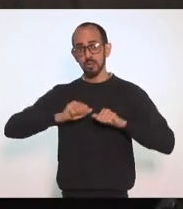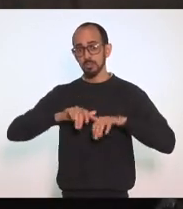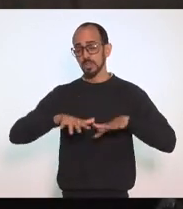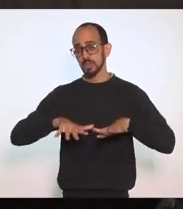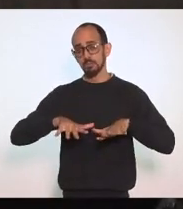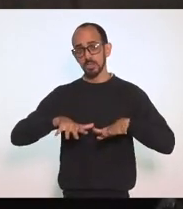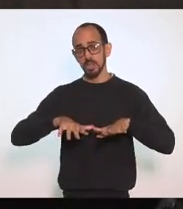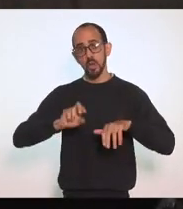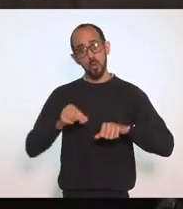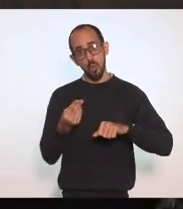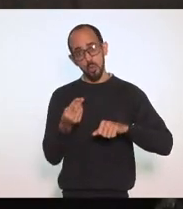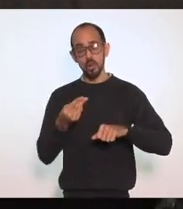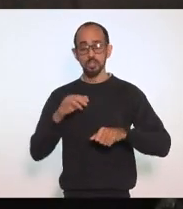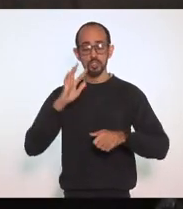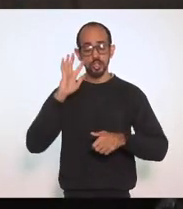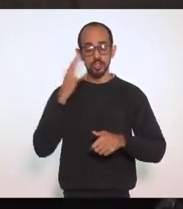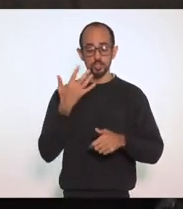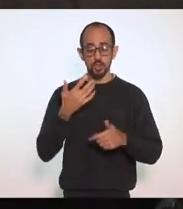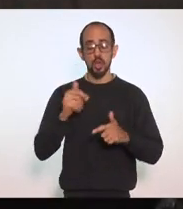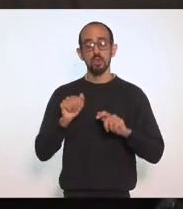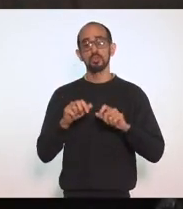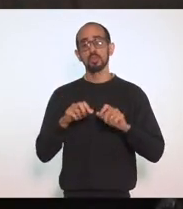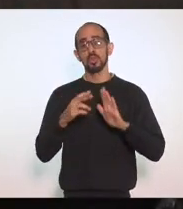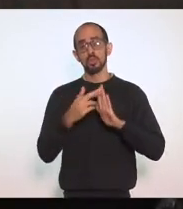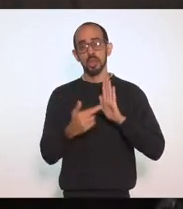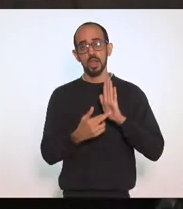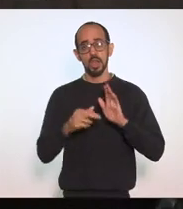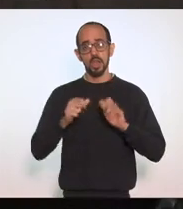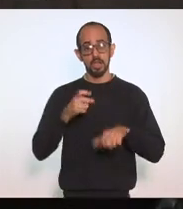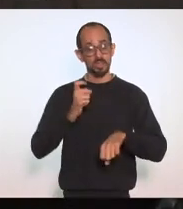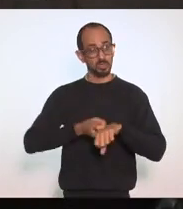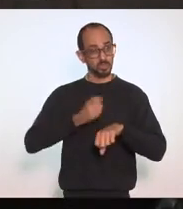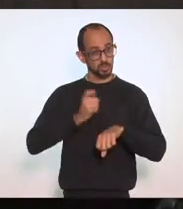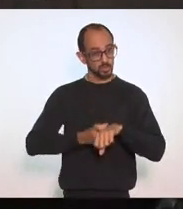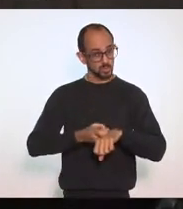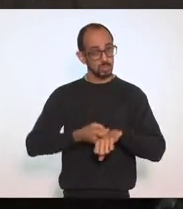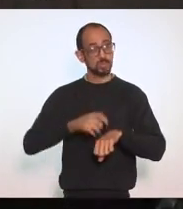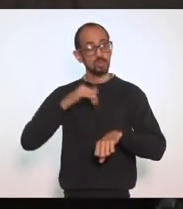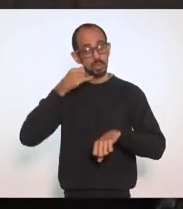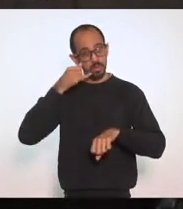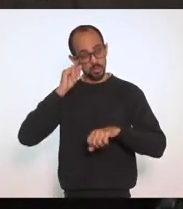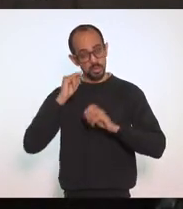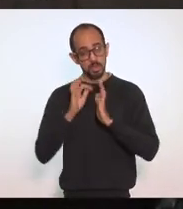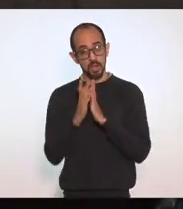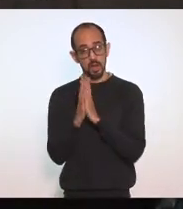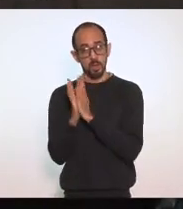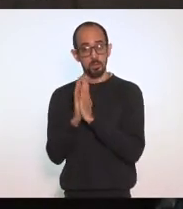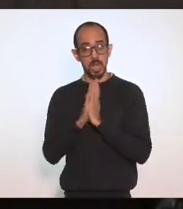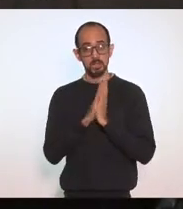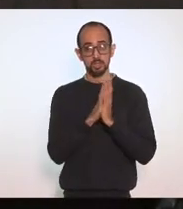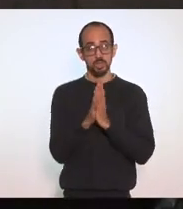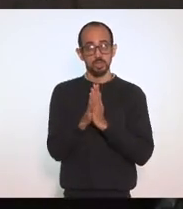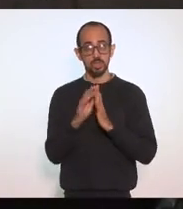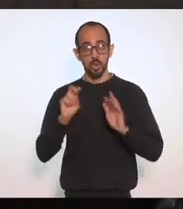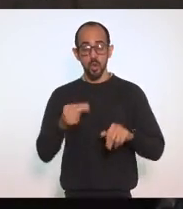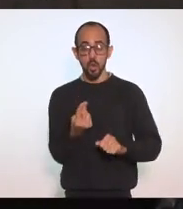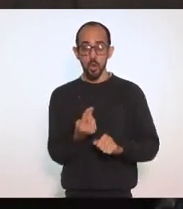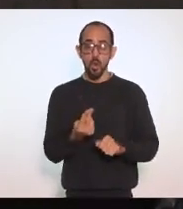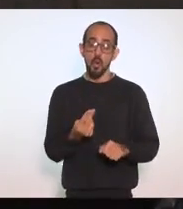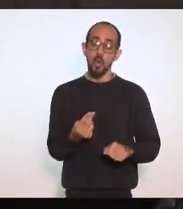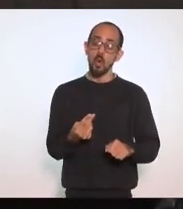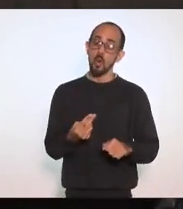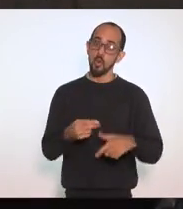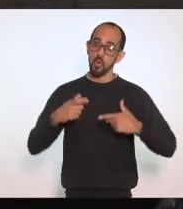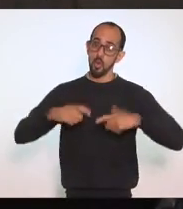Ou a gente Toma medidas Duras Drásticas E evitando Aglomeração de pessoas Em ambientes Que são